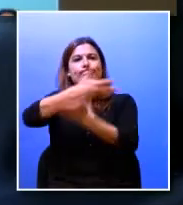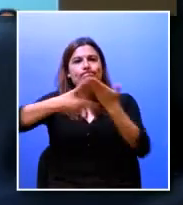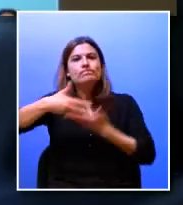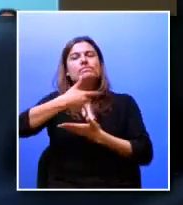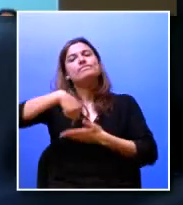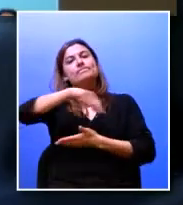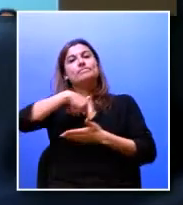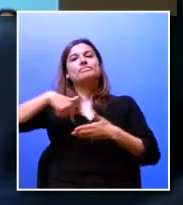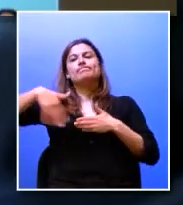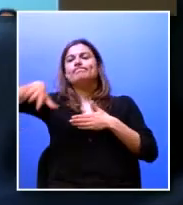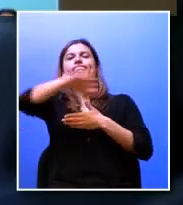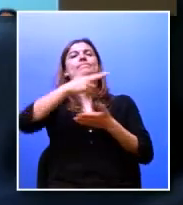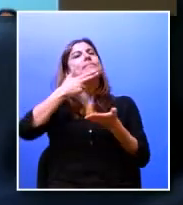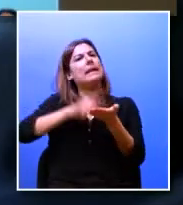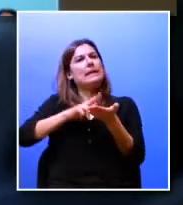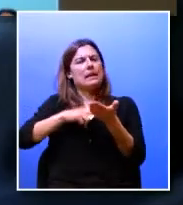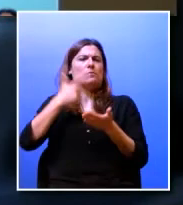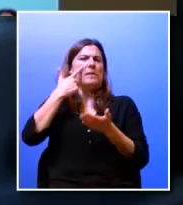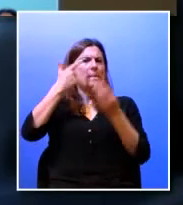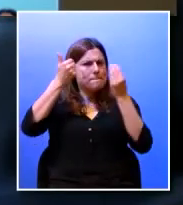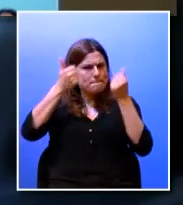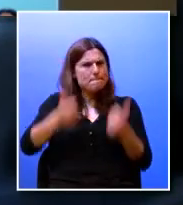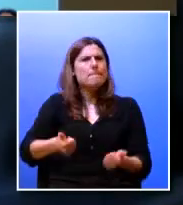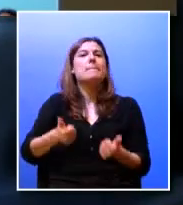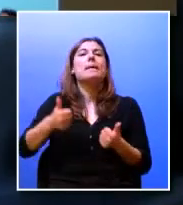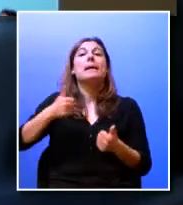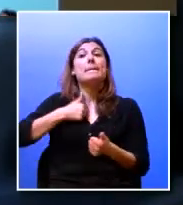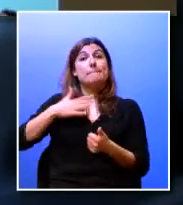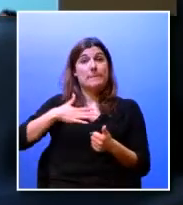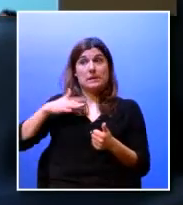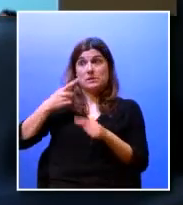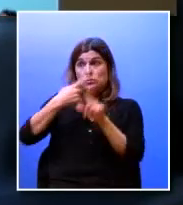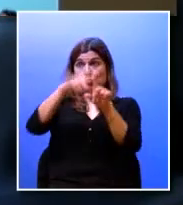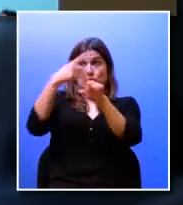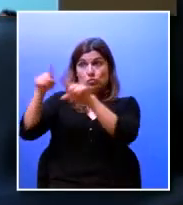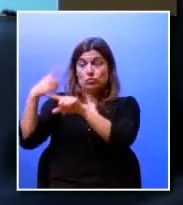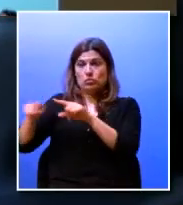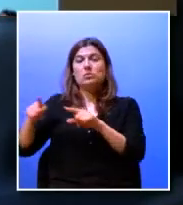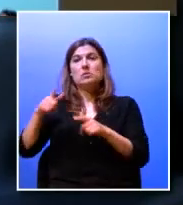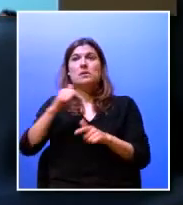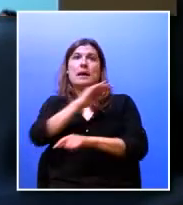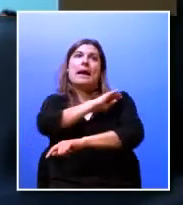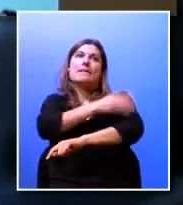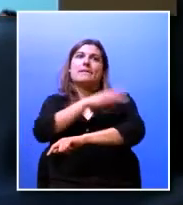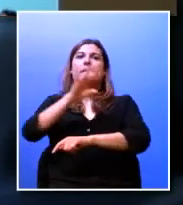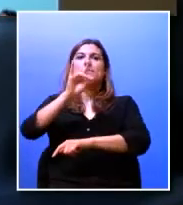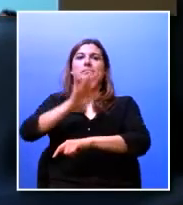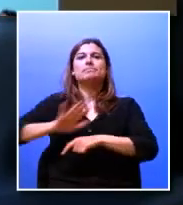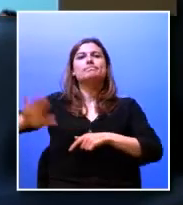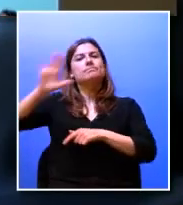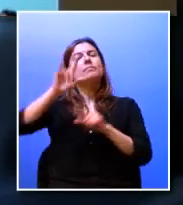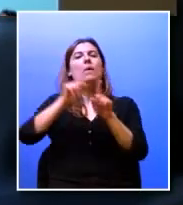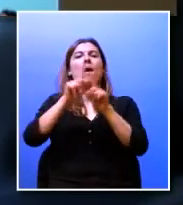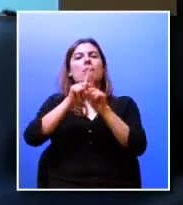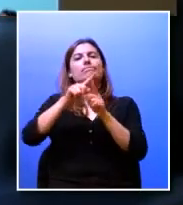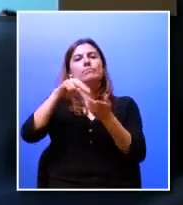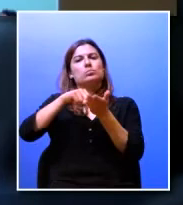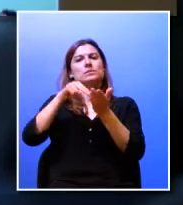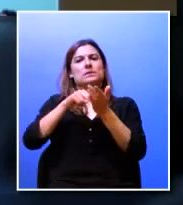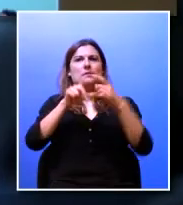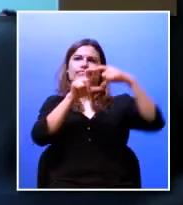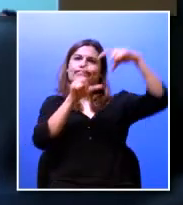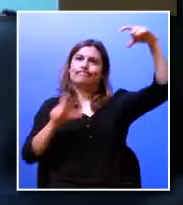muito bem a nossa realidade as nossas empresas reparem estamos a falar felizmente Averro está localizado não tem uma posição estratégica